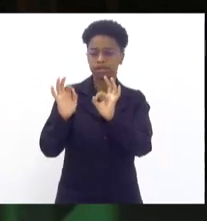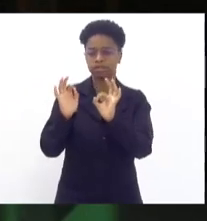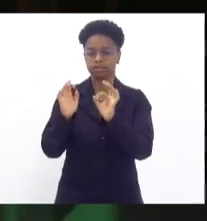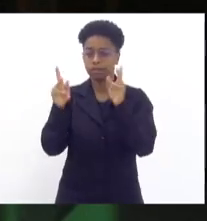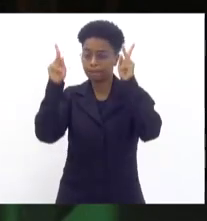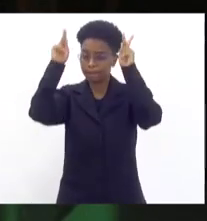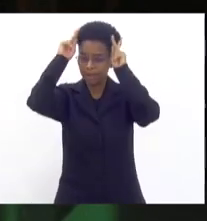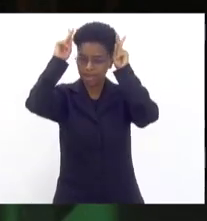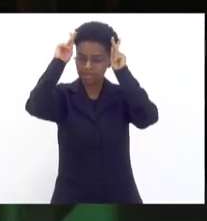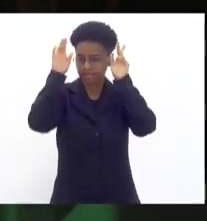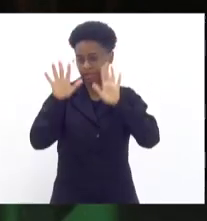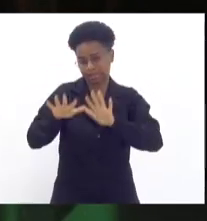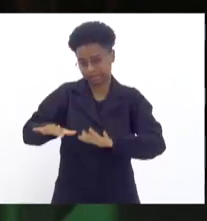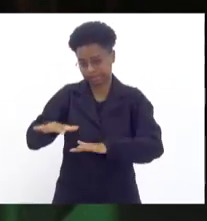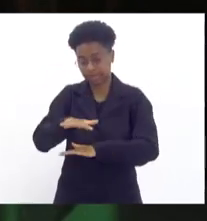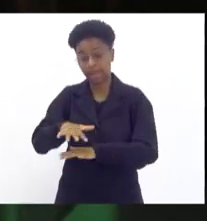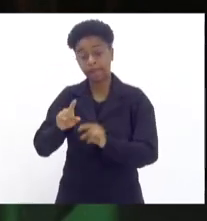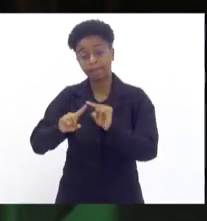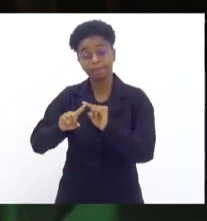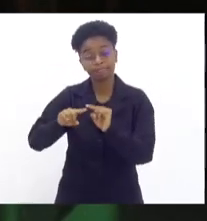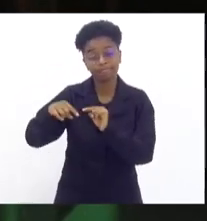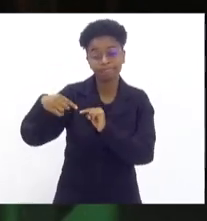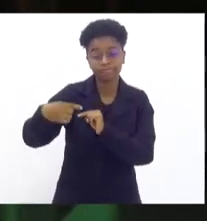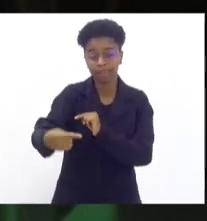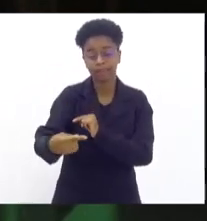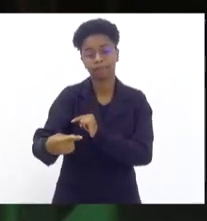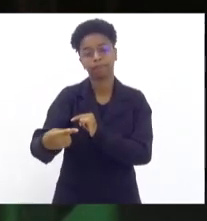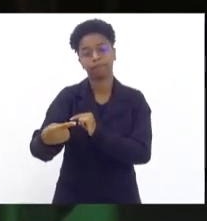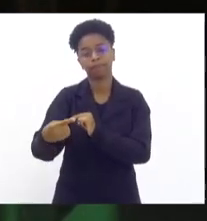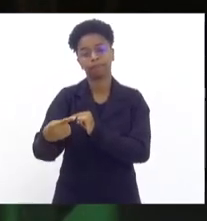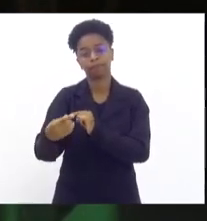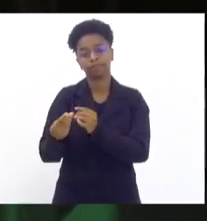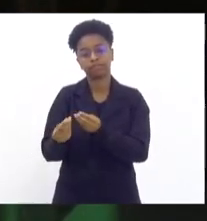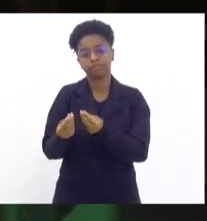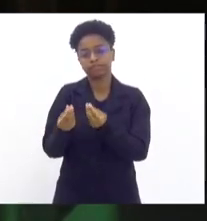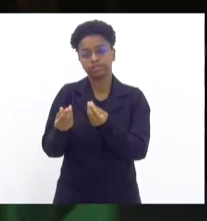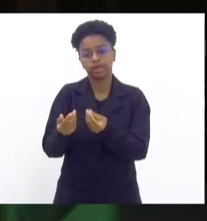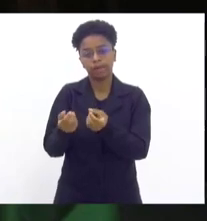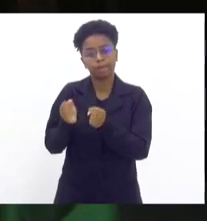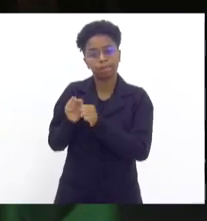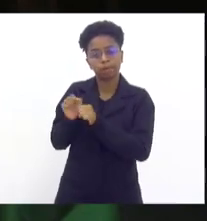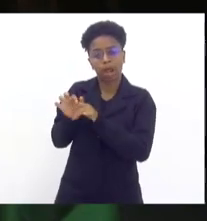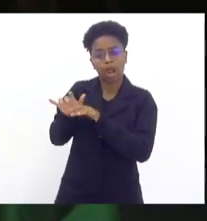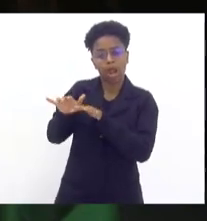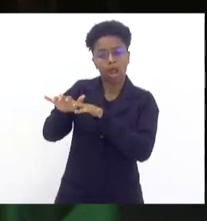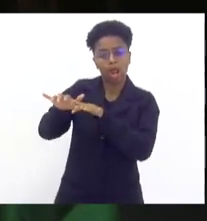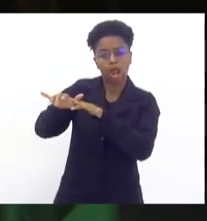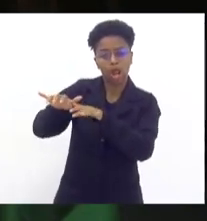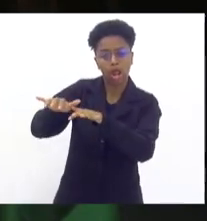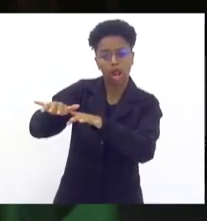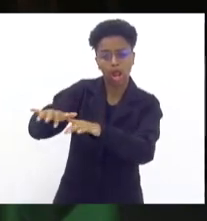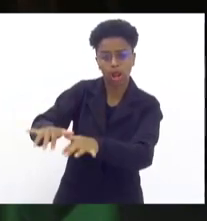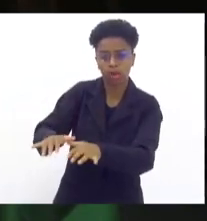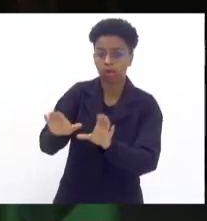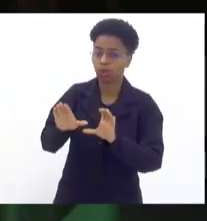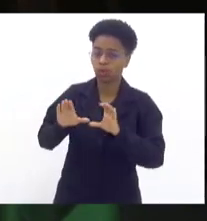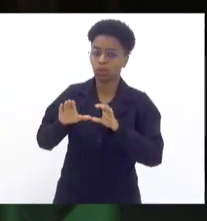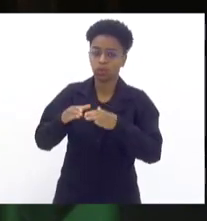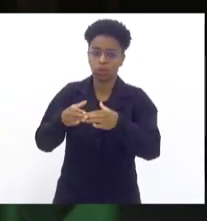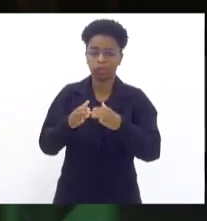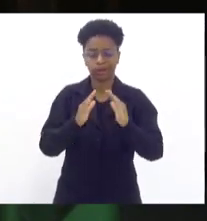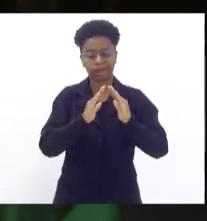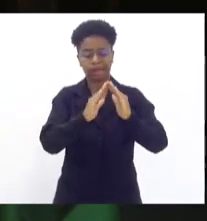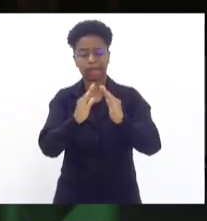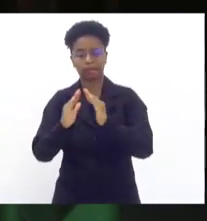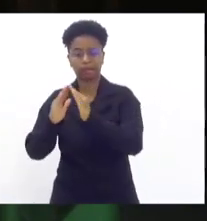e que depois foi sendo loteada por conjuntos residenciais,